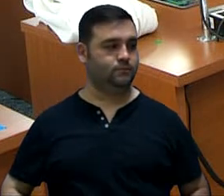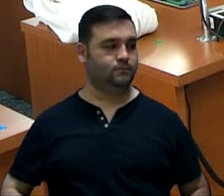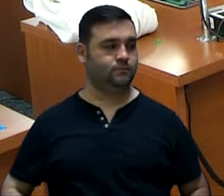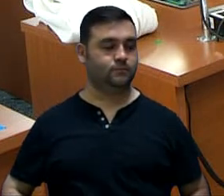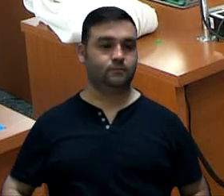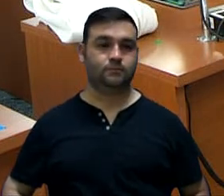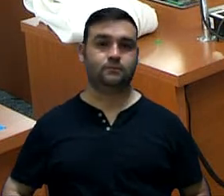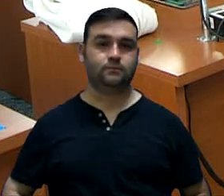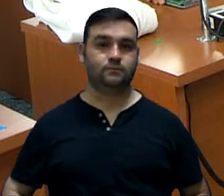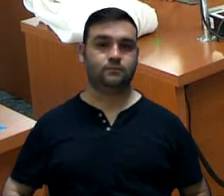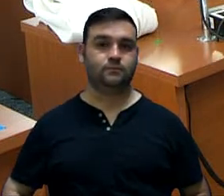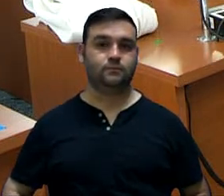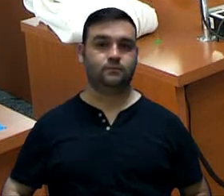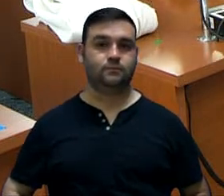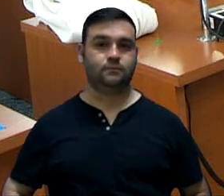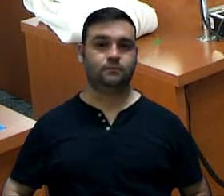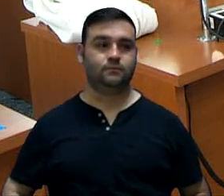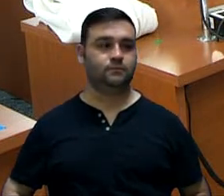Se o senhor quiser descer.